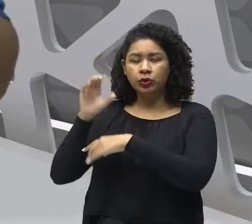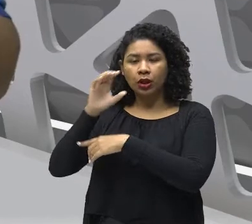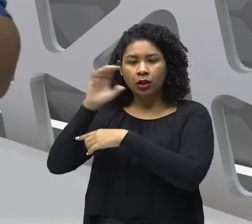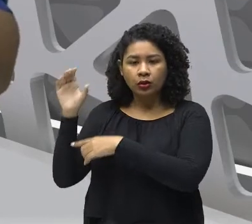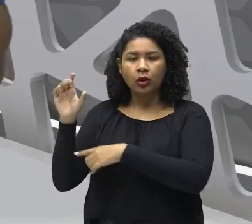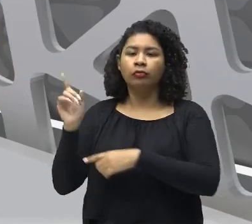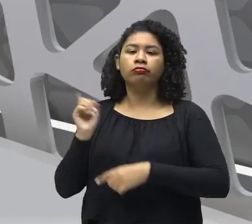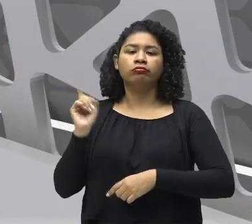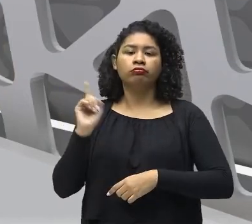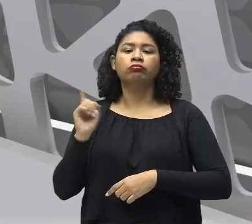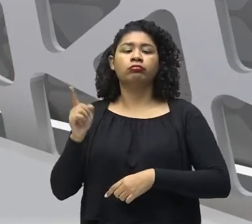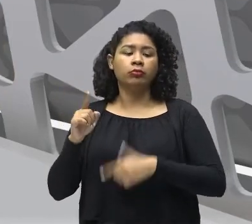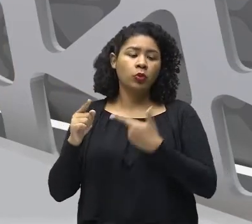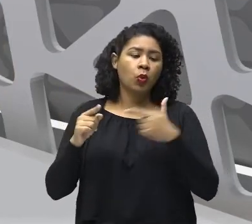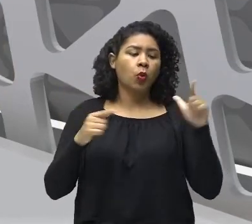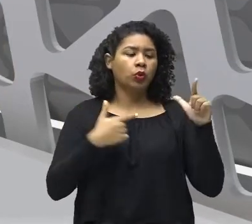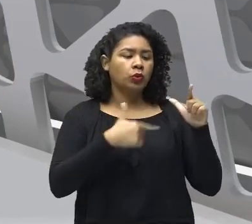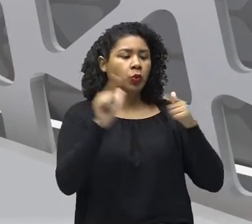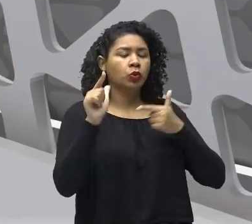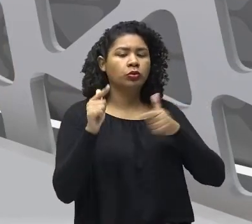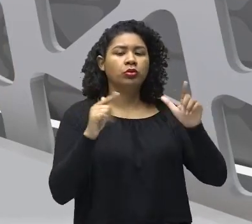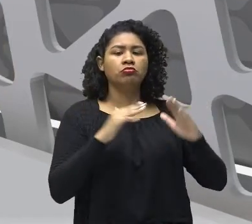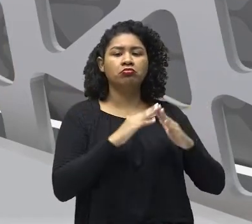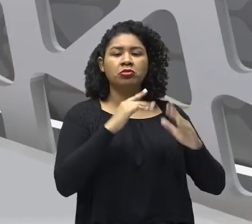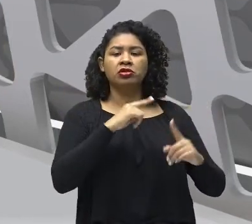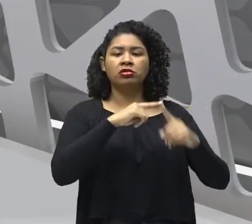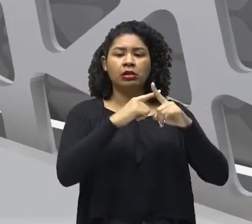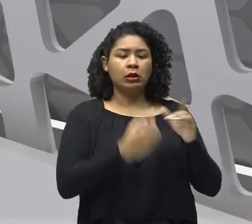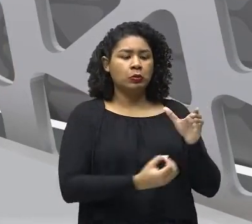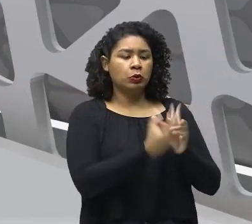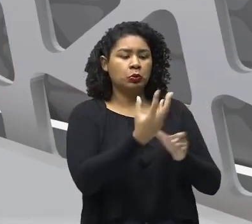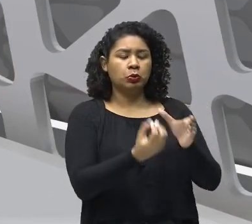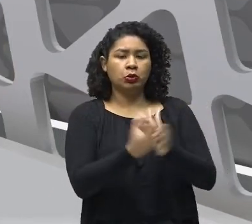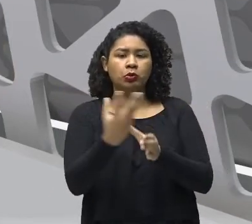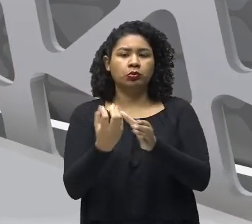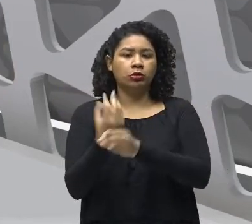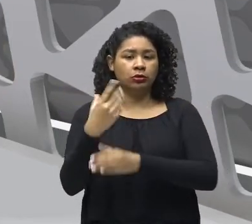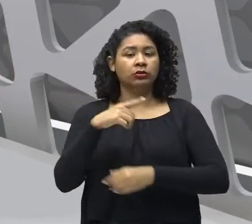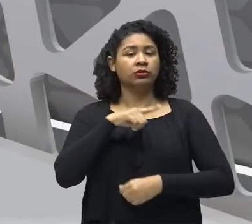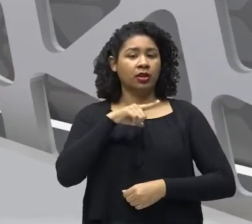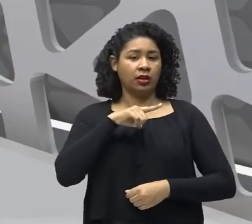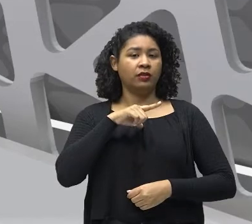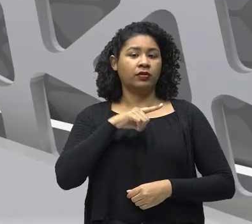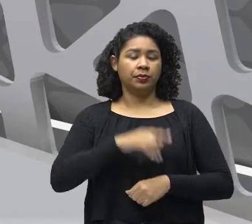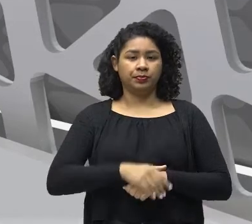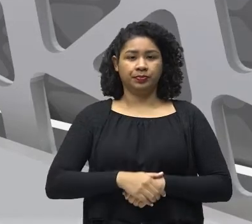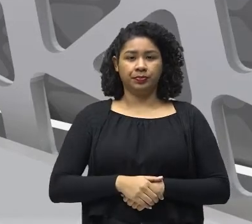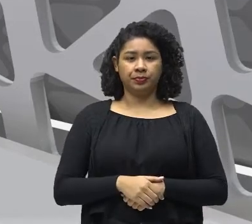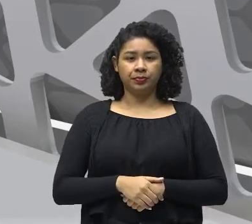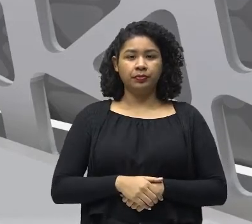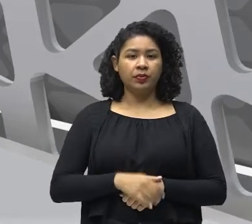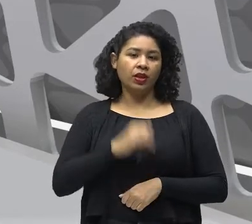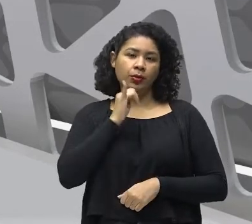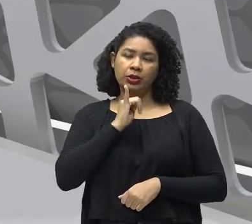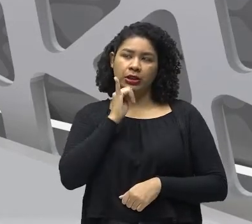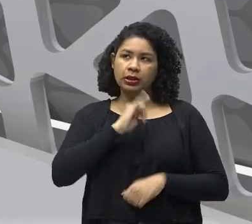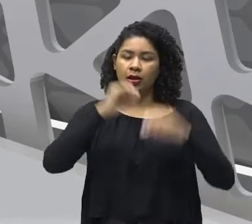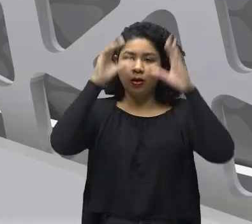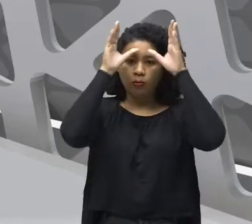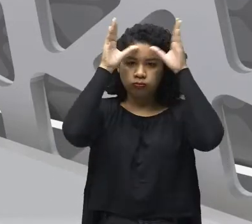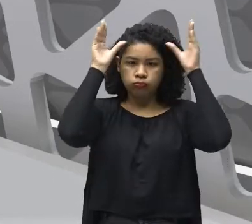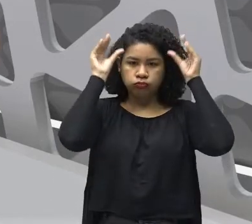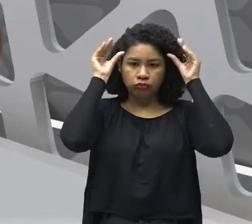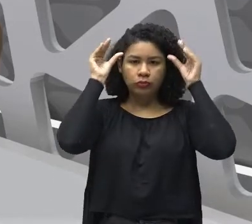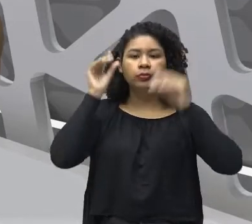também ali, novas igrejas cristãs surgindo naquele momento. Como, por exemplo, a questão do calvinismo, né, Que pregava